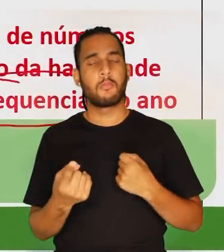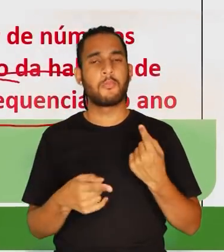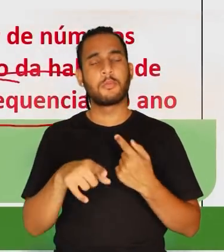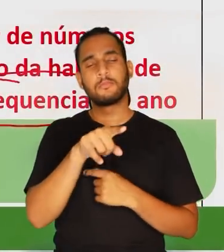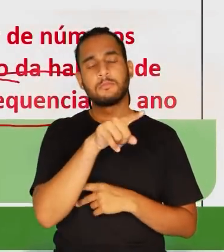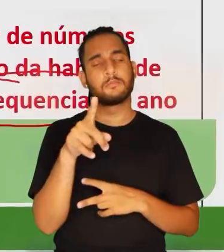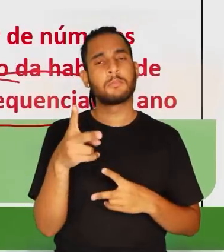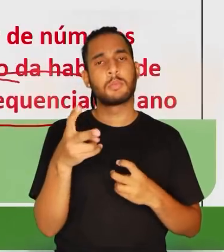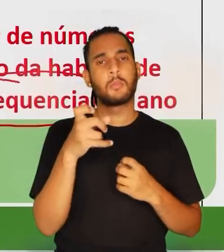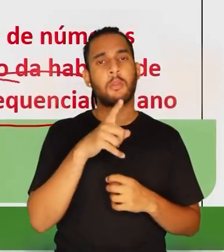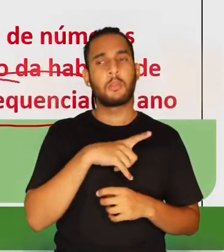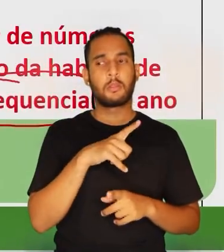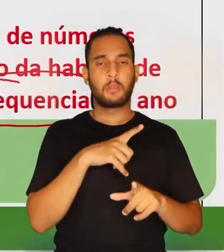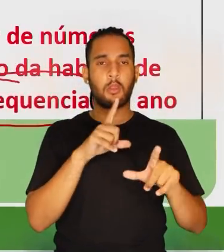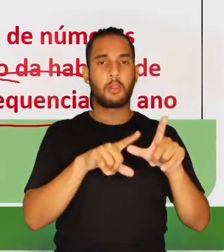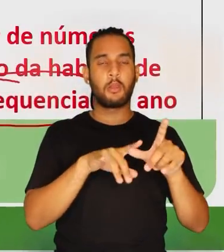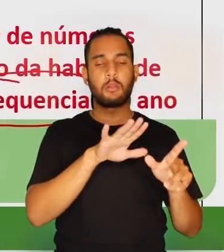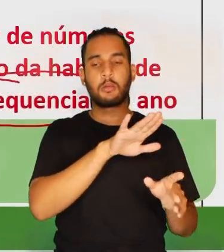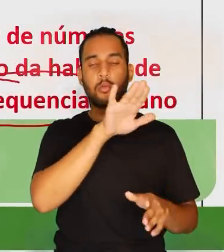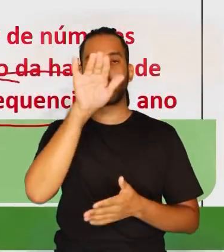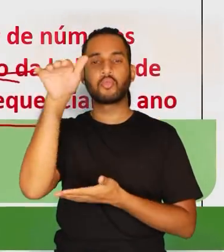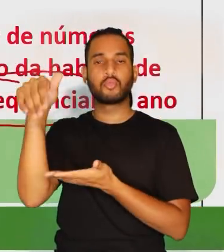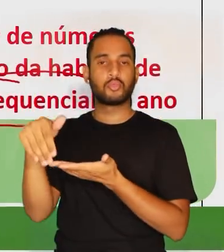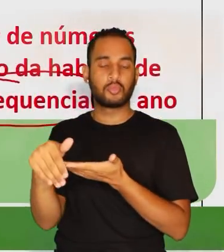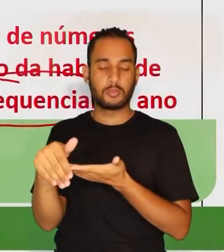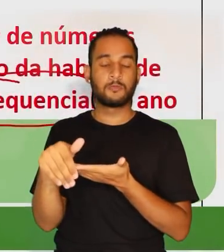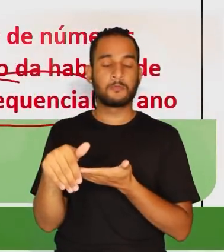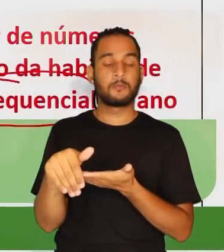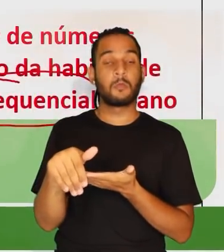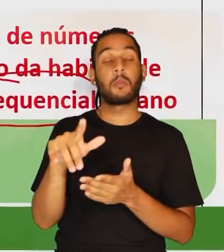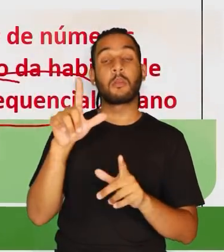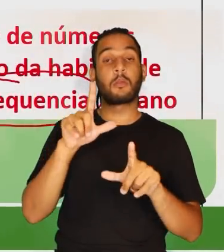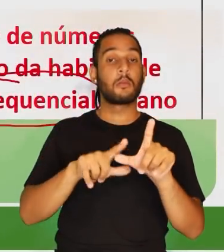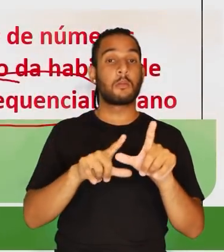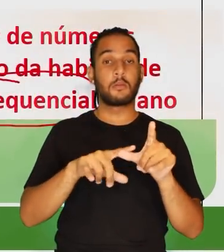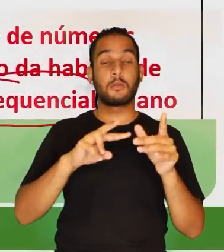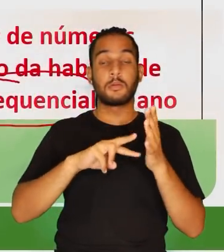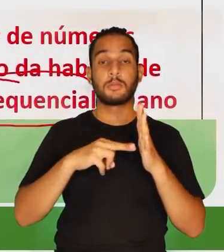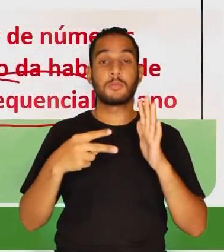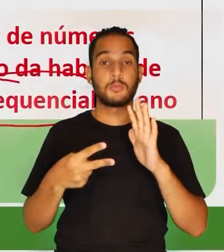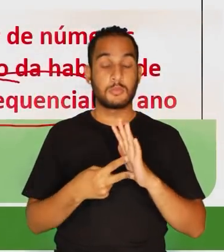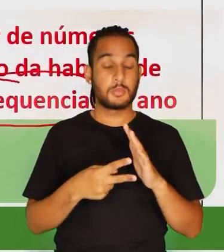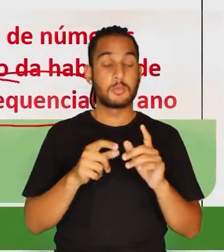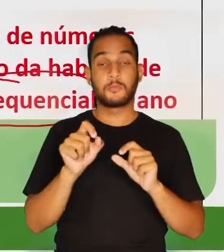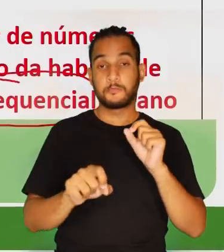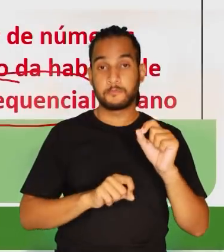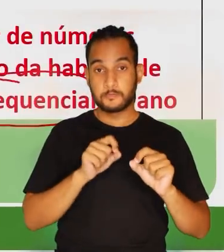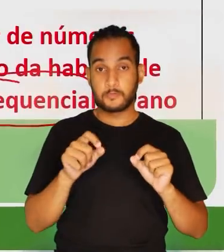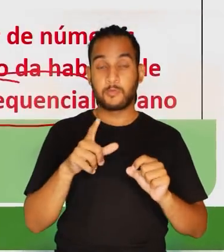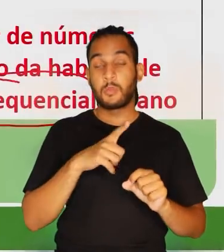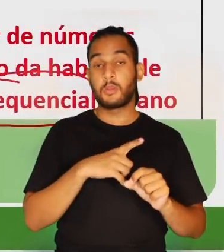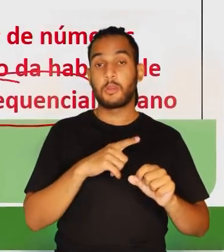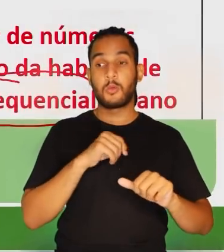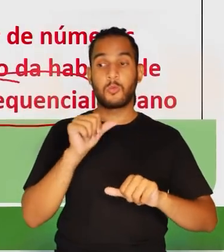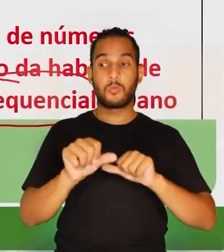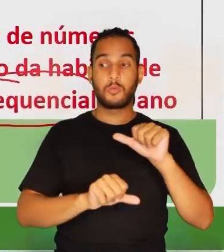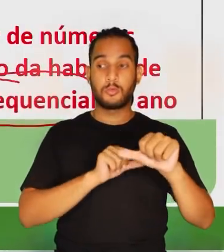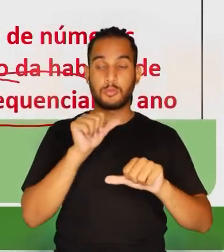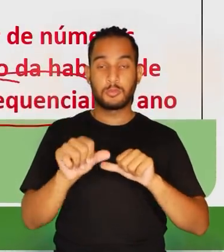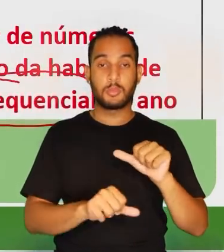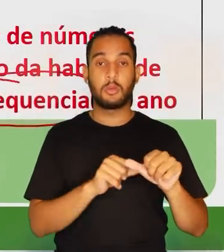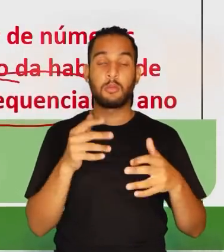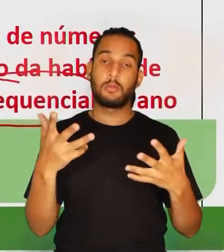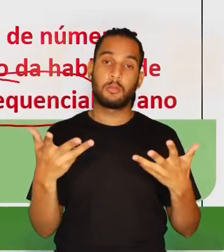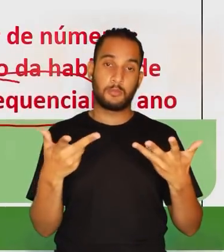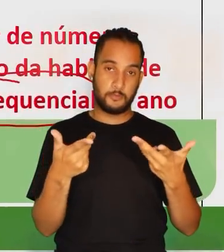Por vezes, você pode ver alguma letra aqui ainda na frente. Essa letra vai ser, vai indicar uma